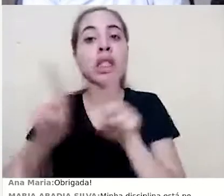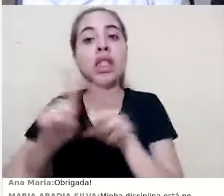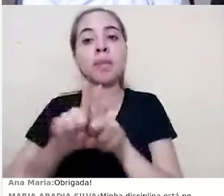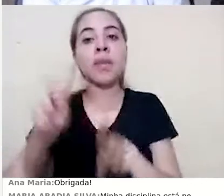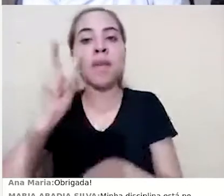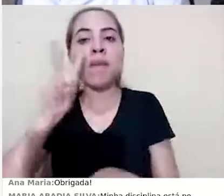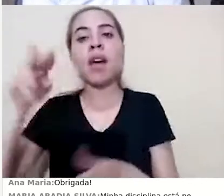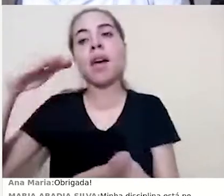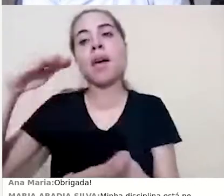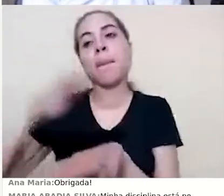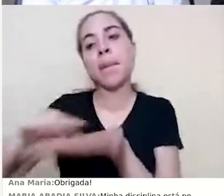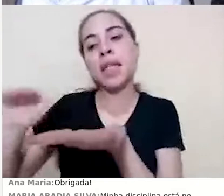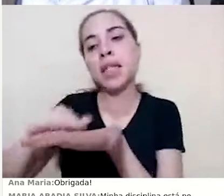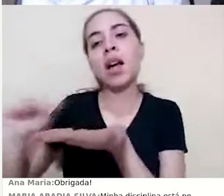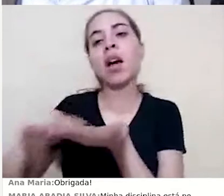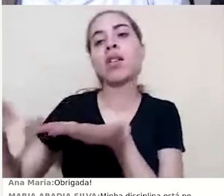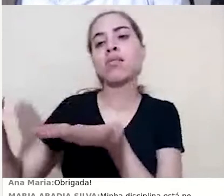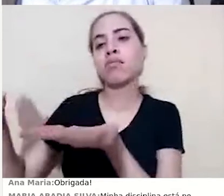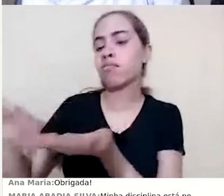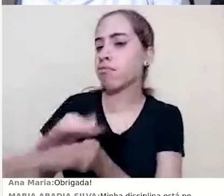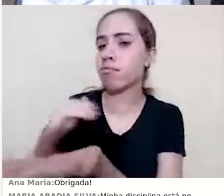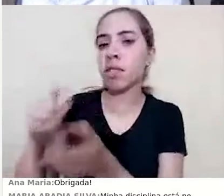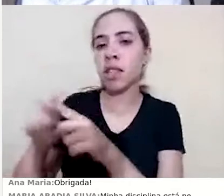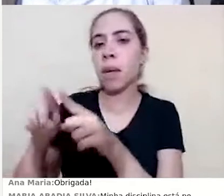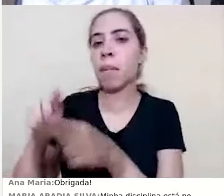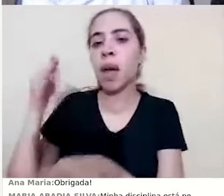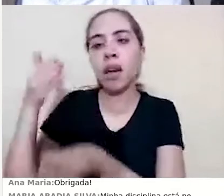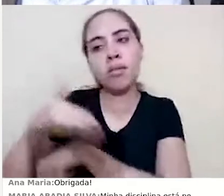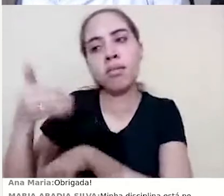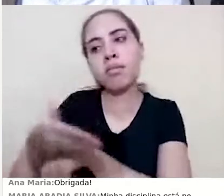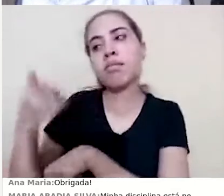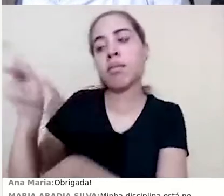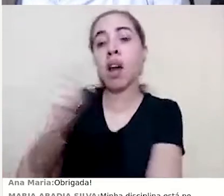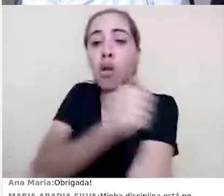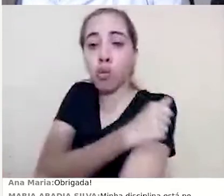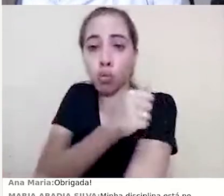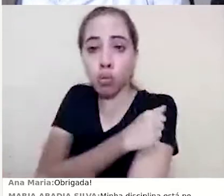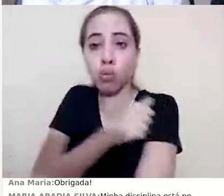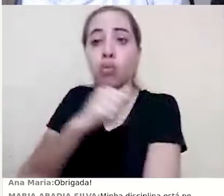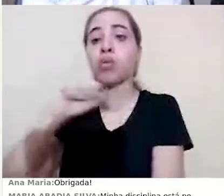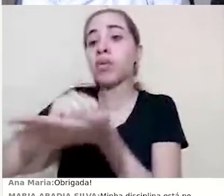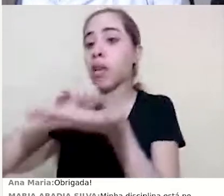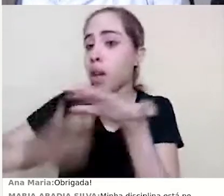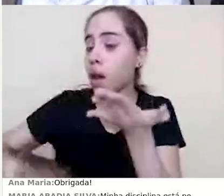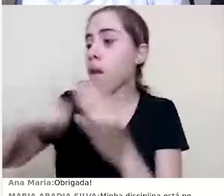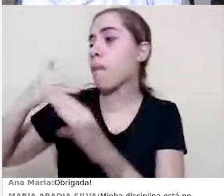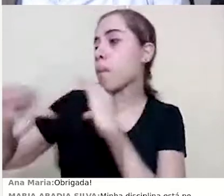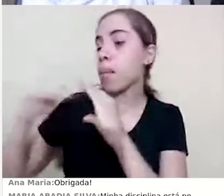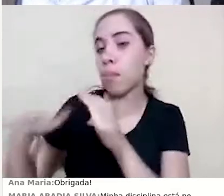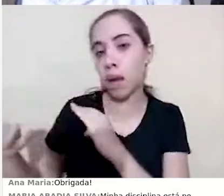enviadas, verificar todos os acessos que ele teve, todas as tarefas que foram enviadas,